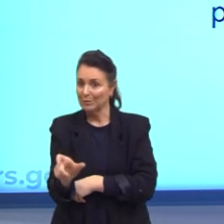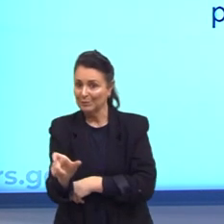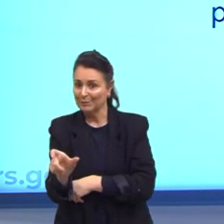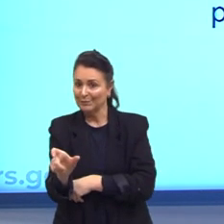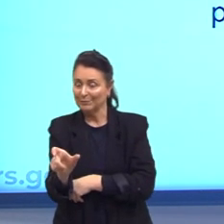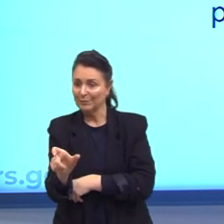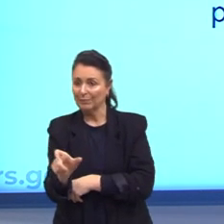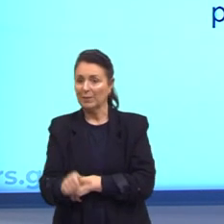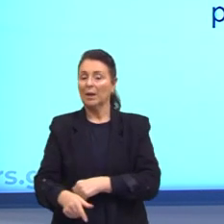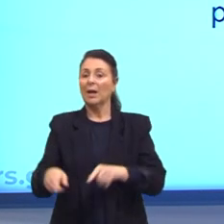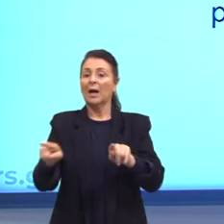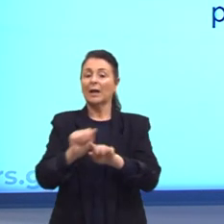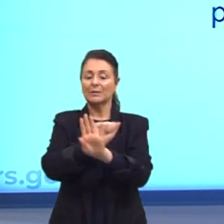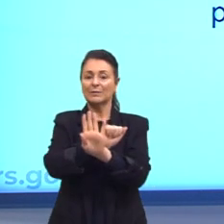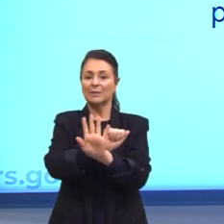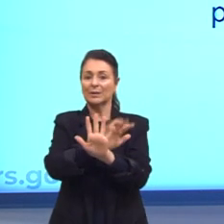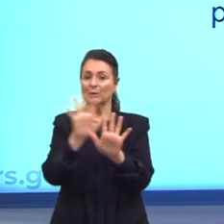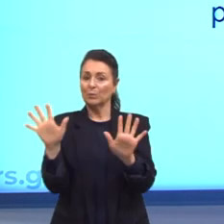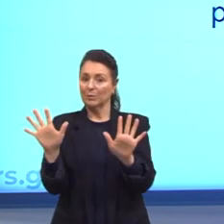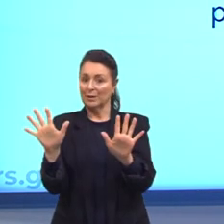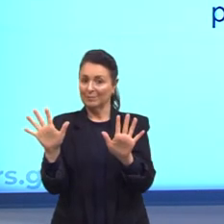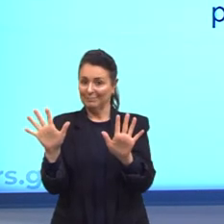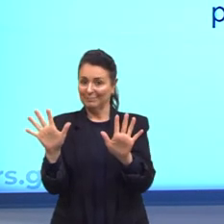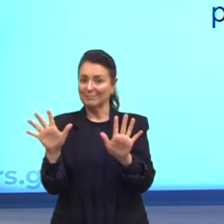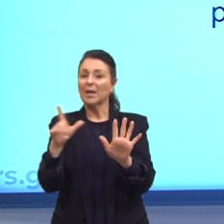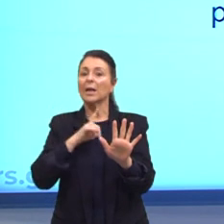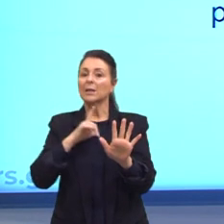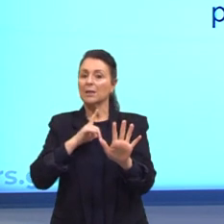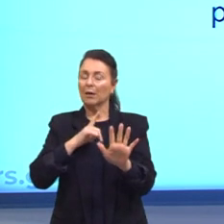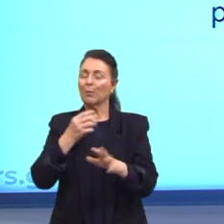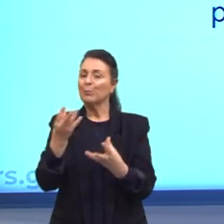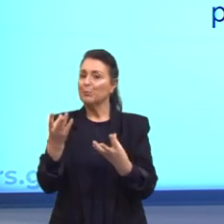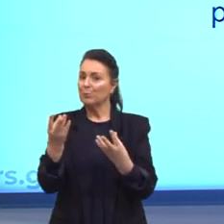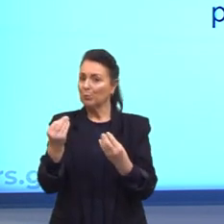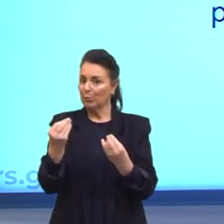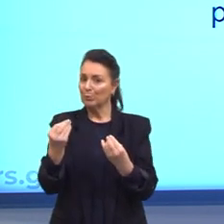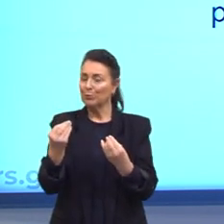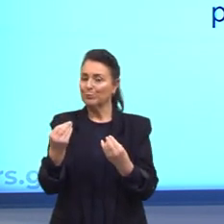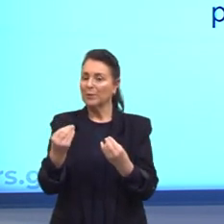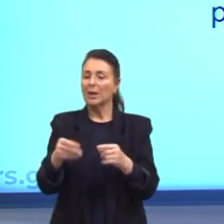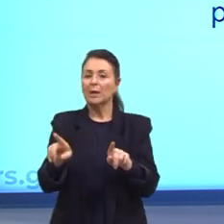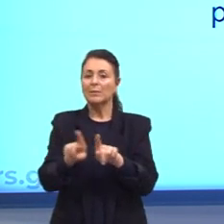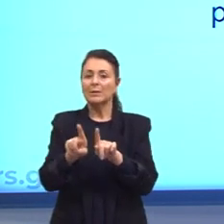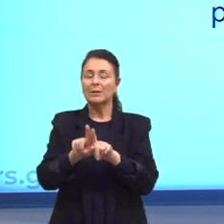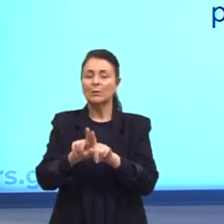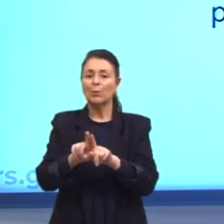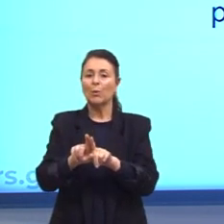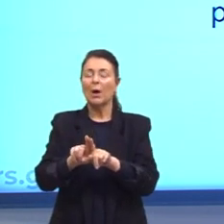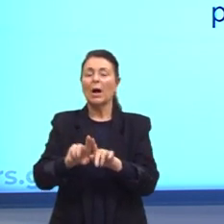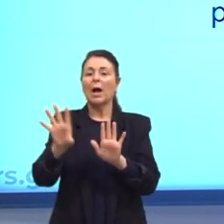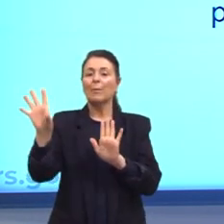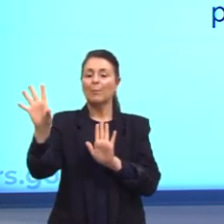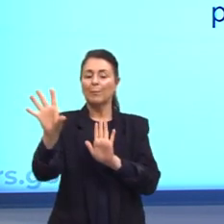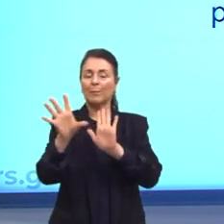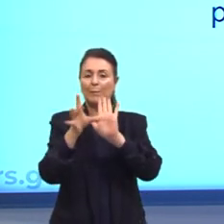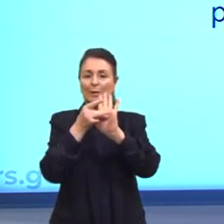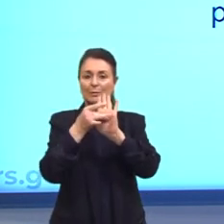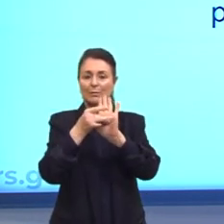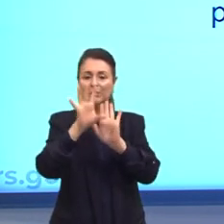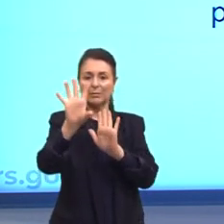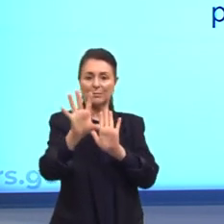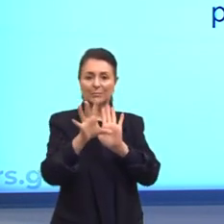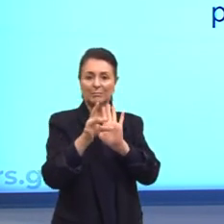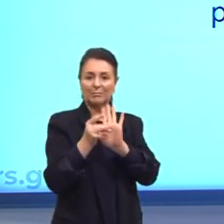As figuras de linguagem, elas são bem presentes. Principalmente a personificação, né? Quando a gente aplica qualidades